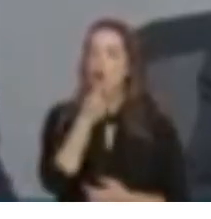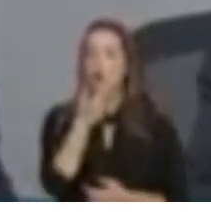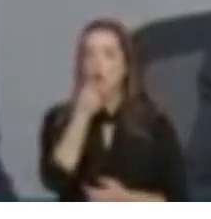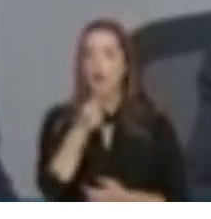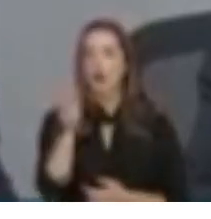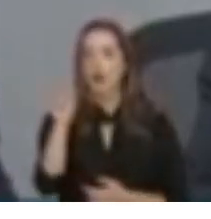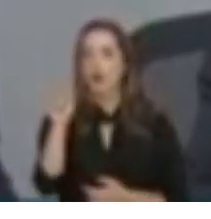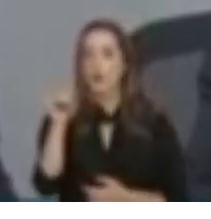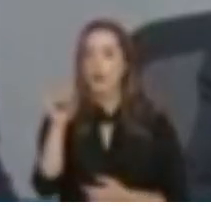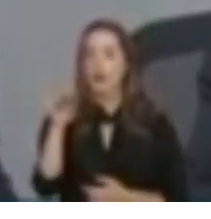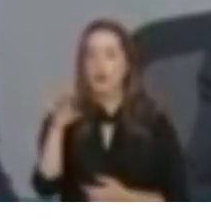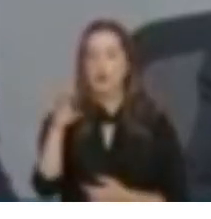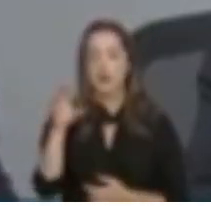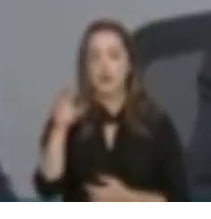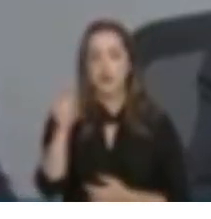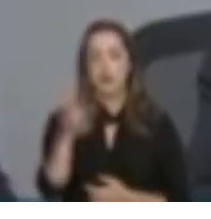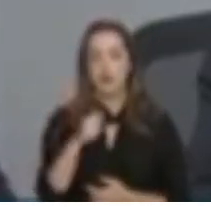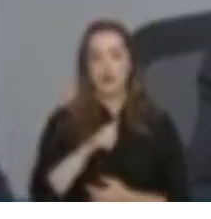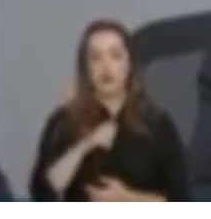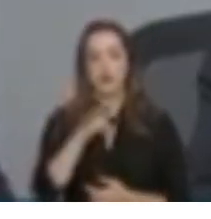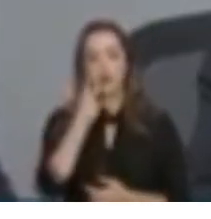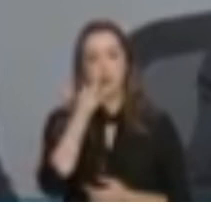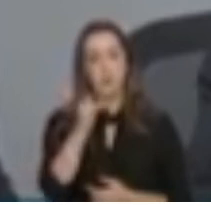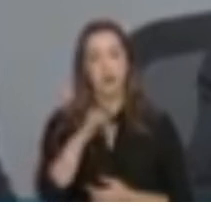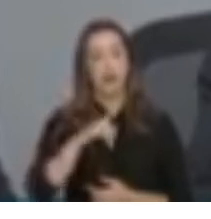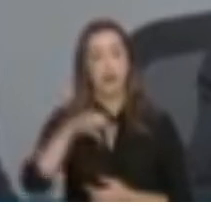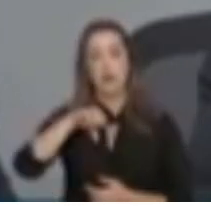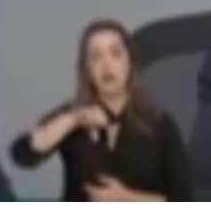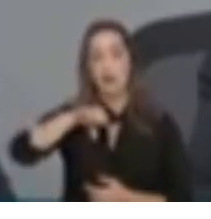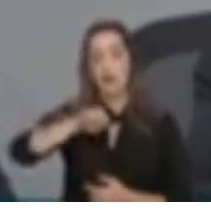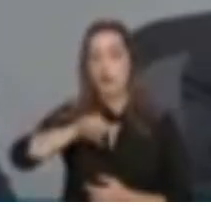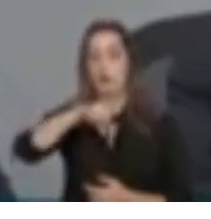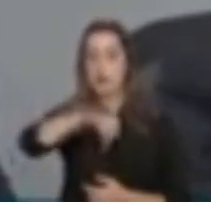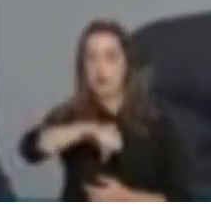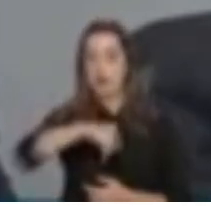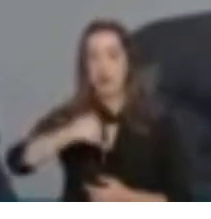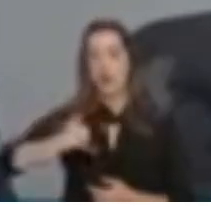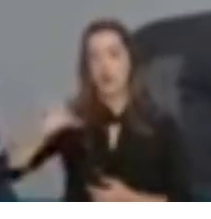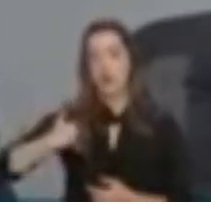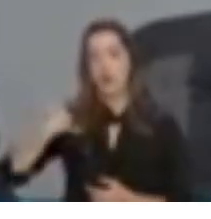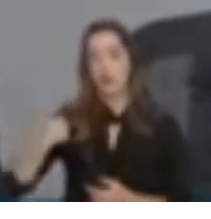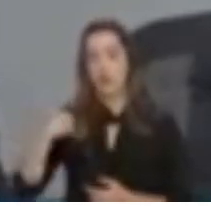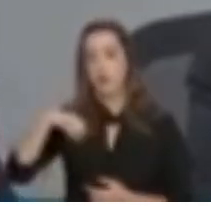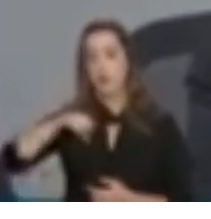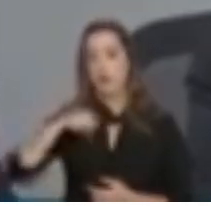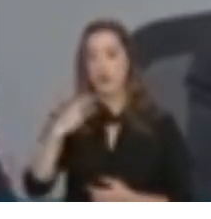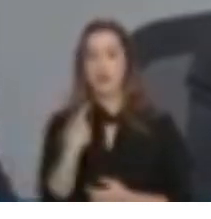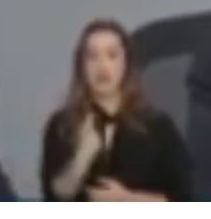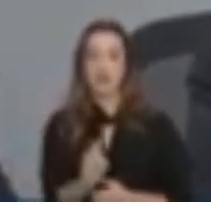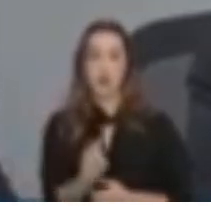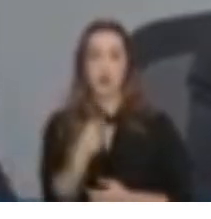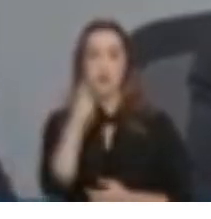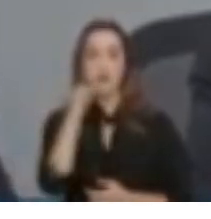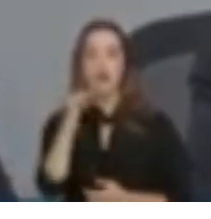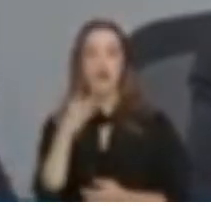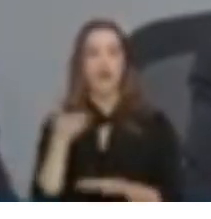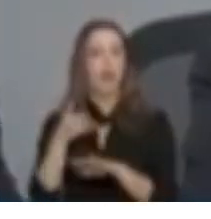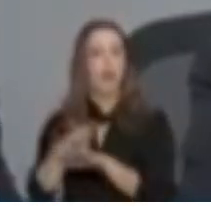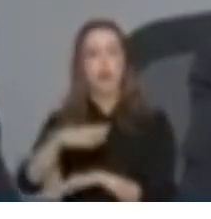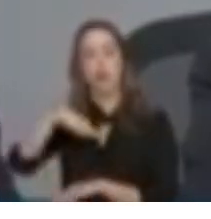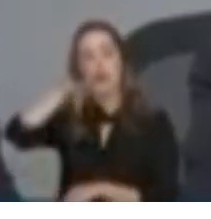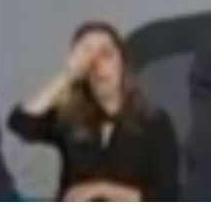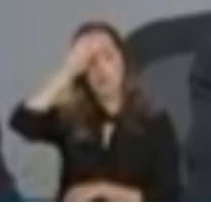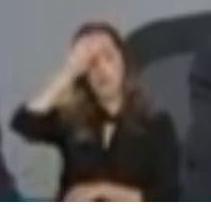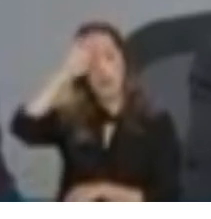O meu pai é um marujo velho, tenho 89 anos. Nasci em 1931. O pai dele atravessou a febre espanhola na